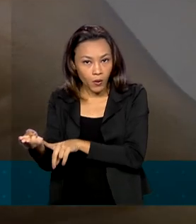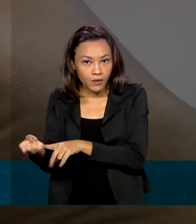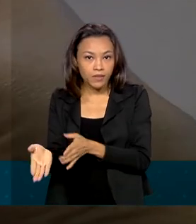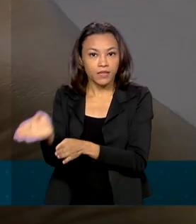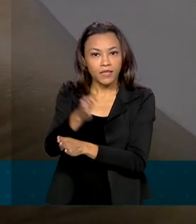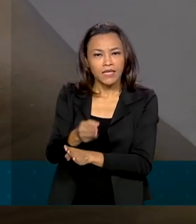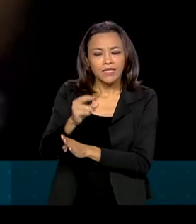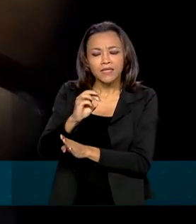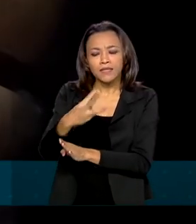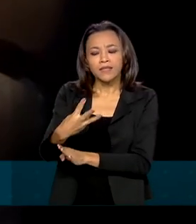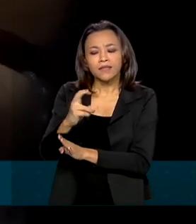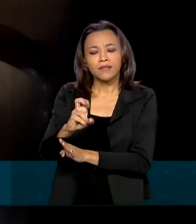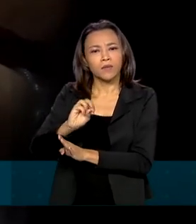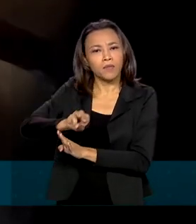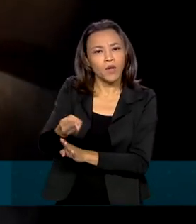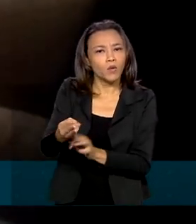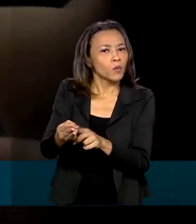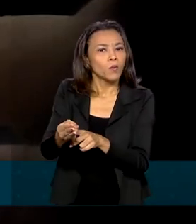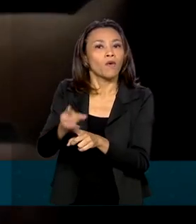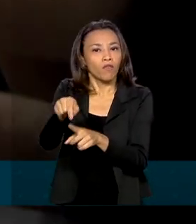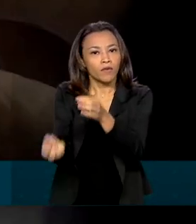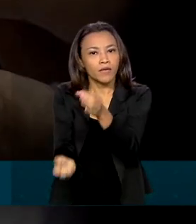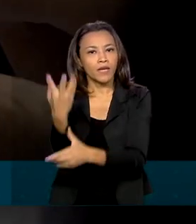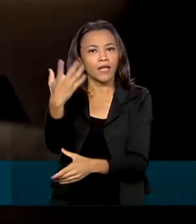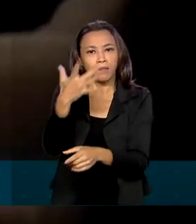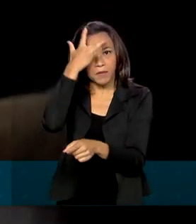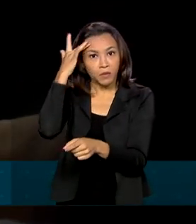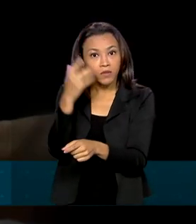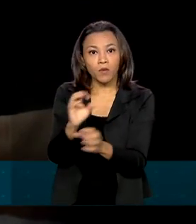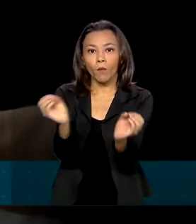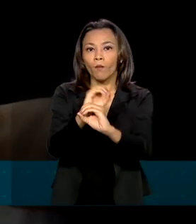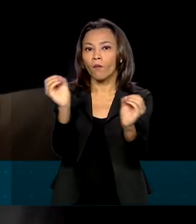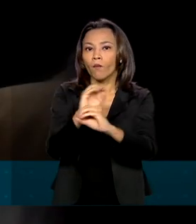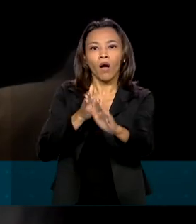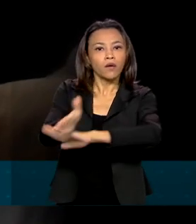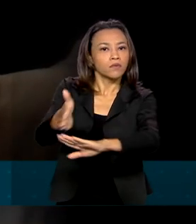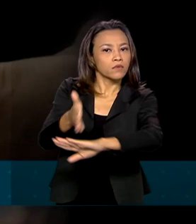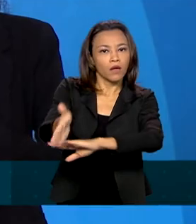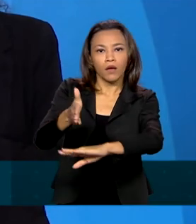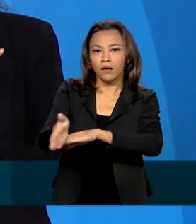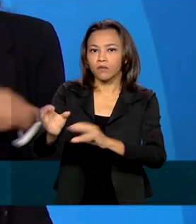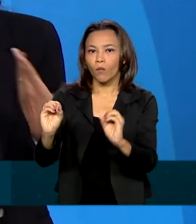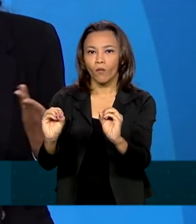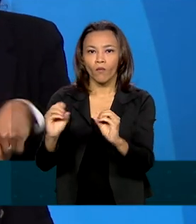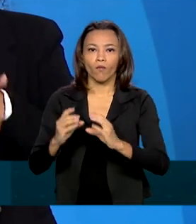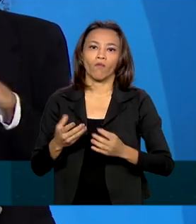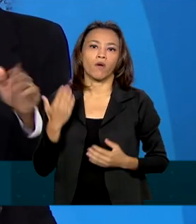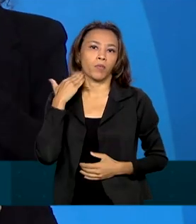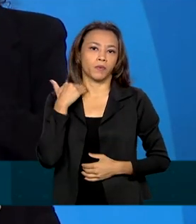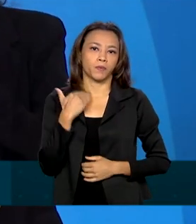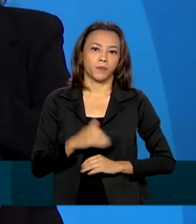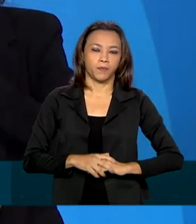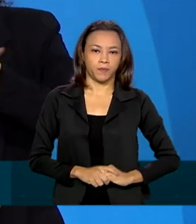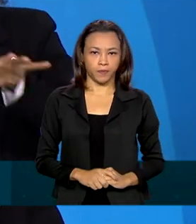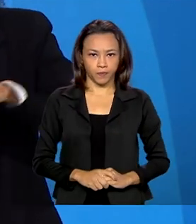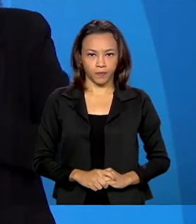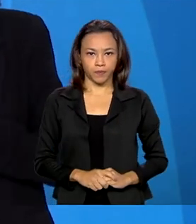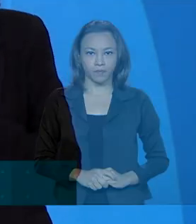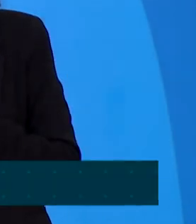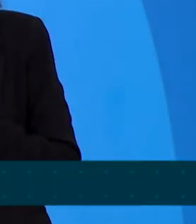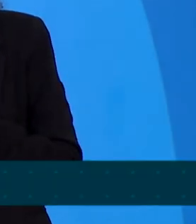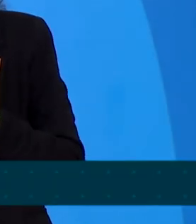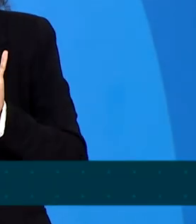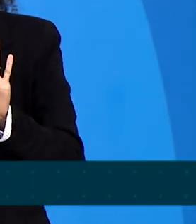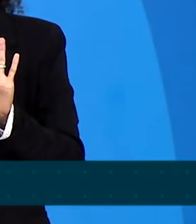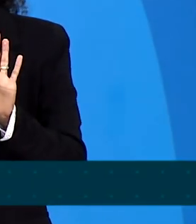milhões foram criadas para pessoas que não tinham acesso ao sistema bancário. Nenhum país, até onde nós saibamos,